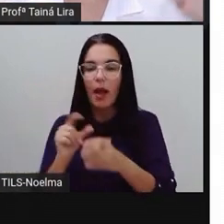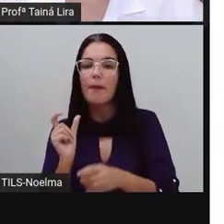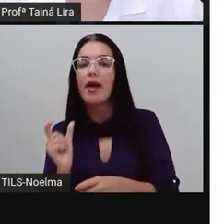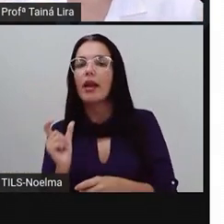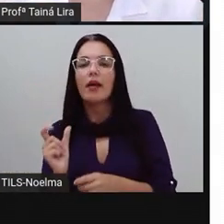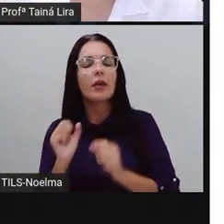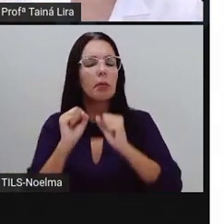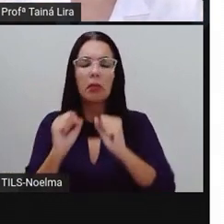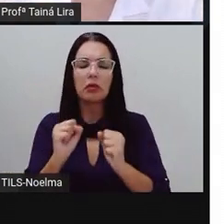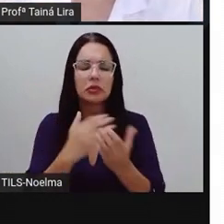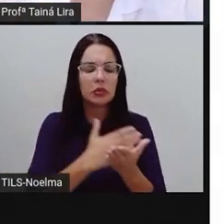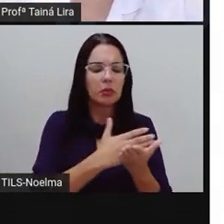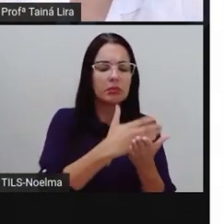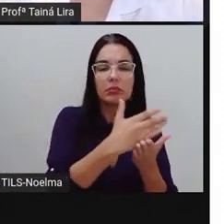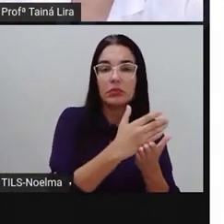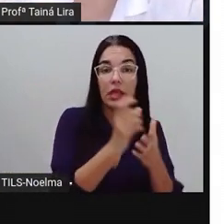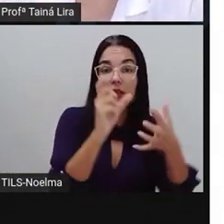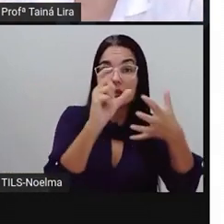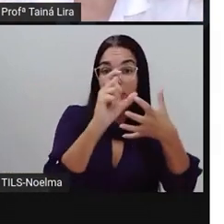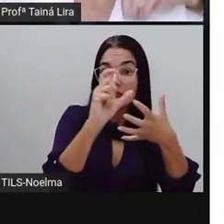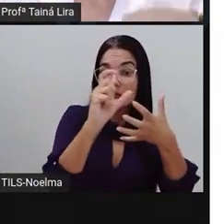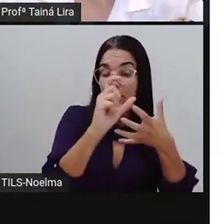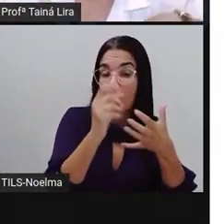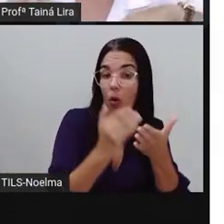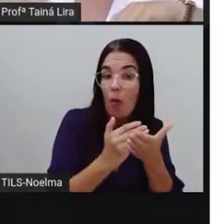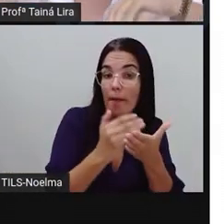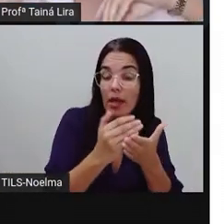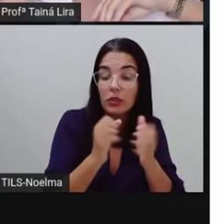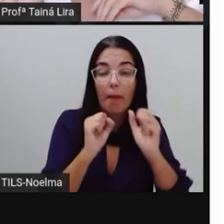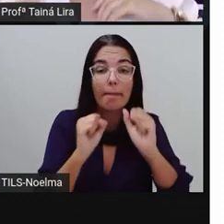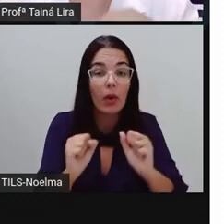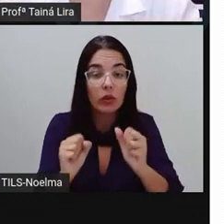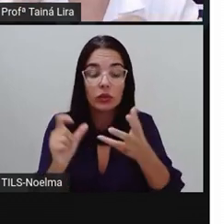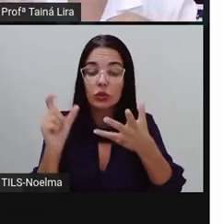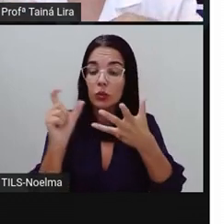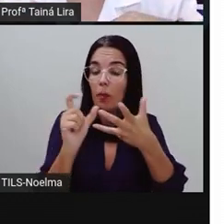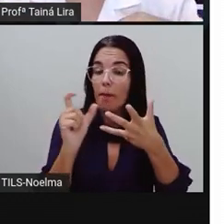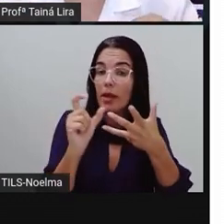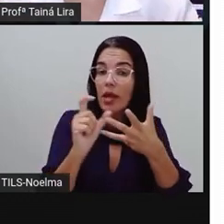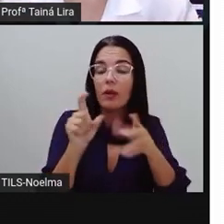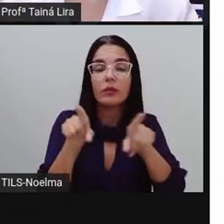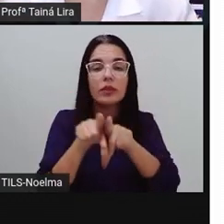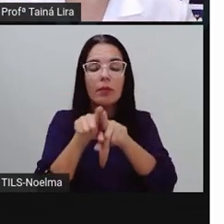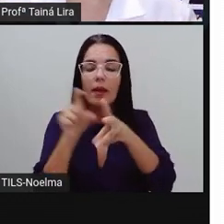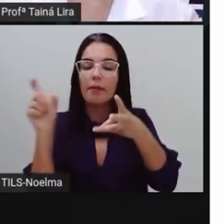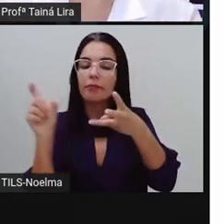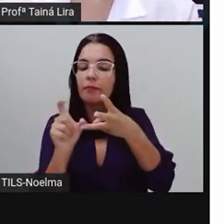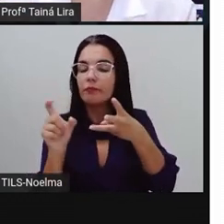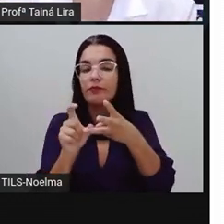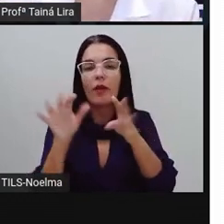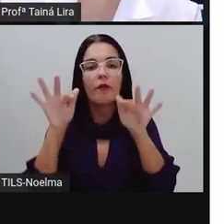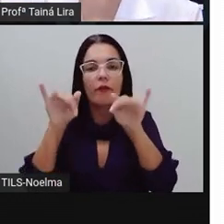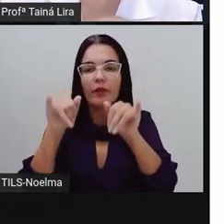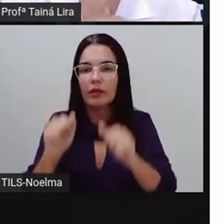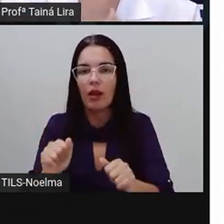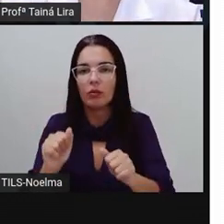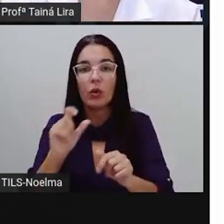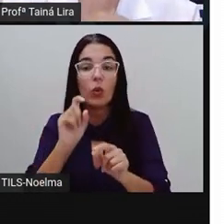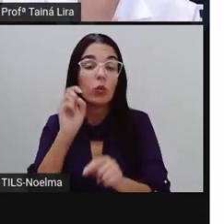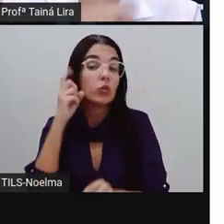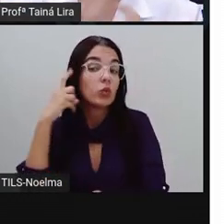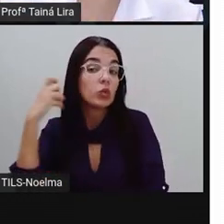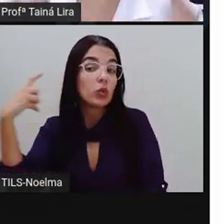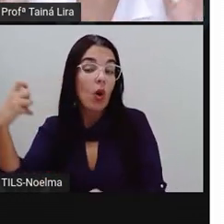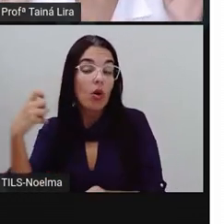tá? Ela pode aparecer lá numa sílaba no início, ela pode aparecer no meio, ela pode aparecer no final. O som da letra